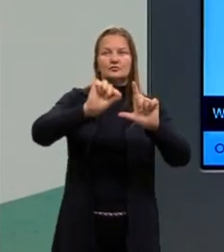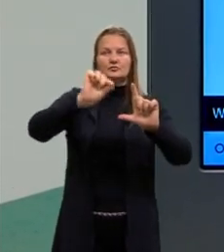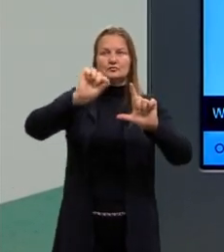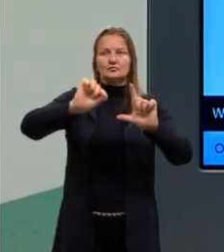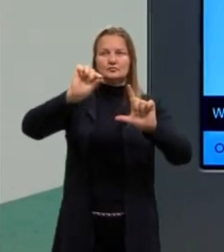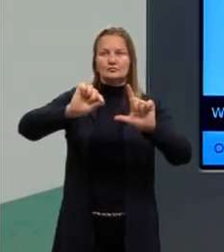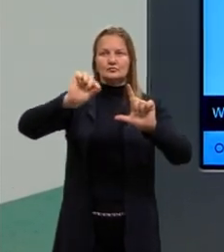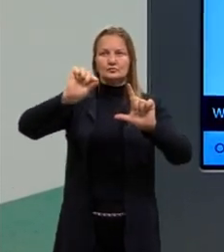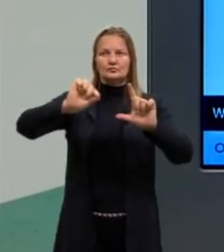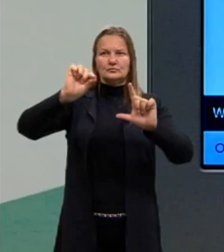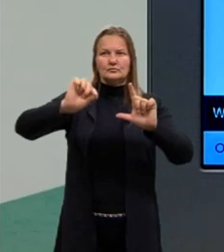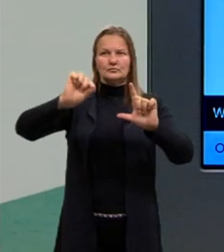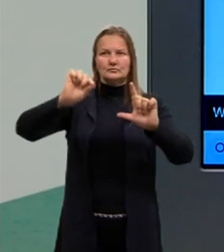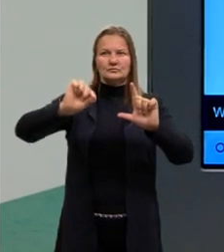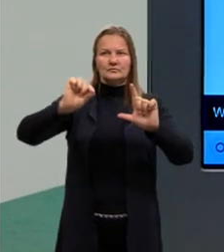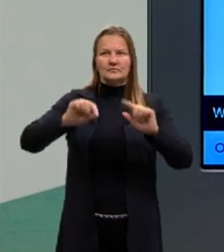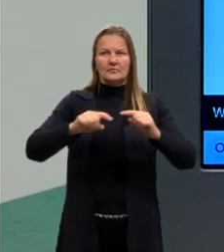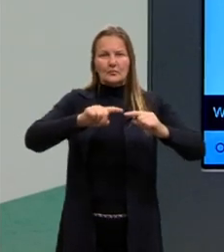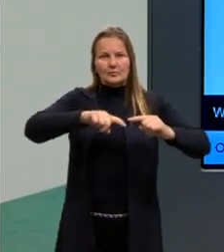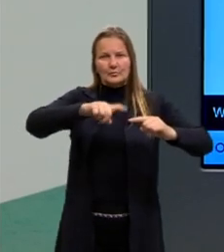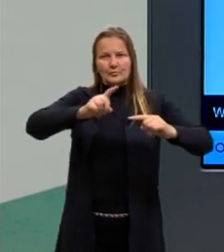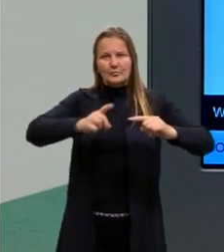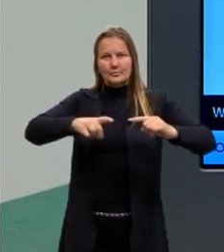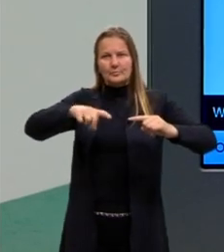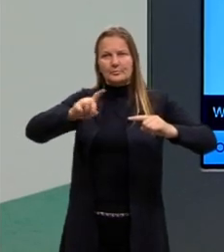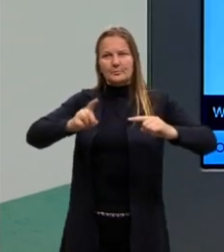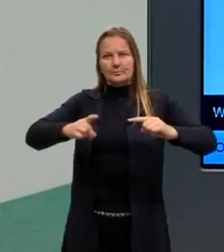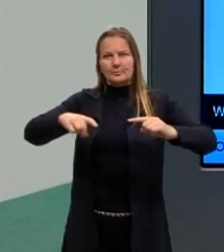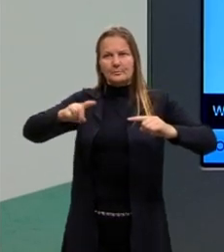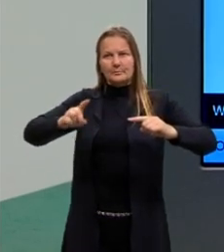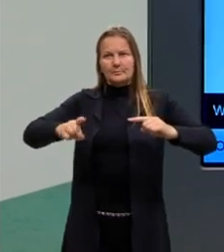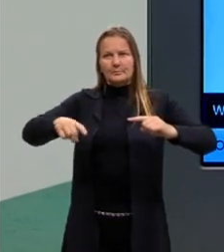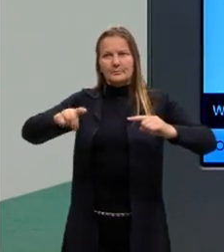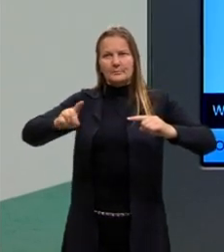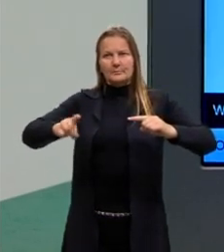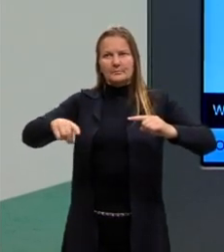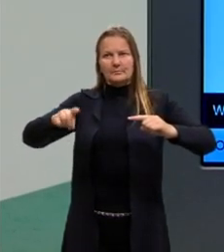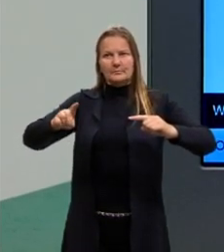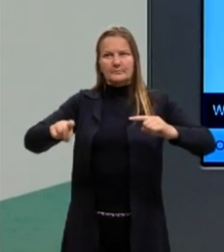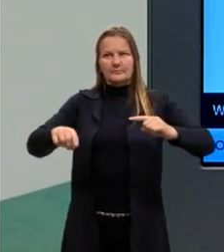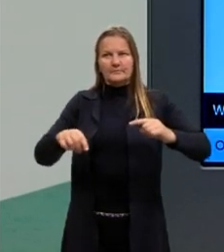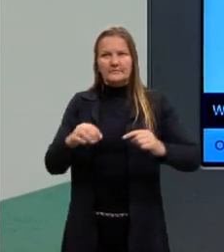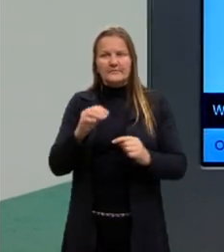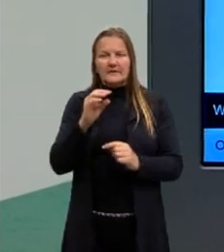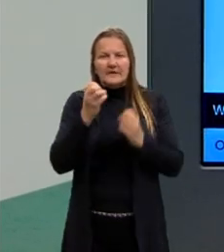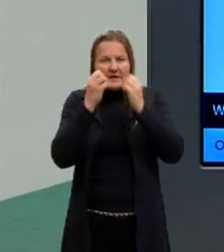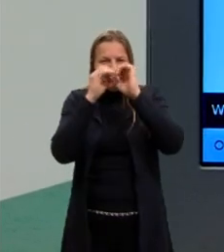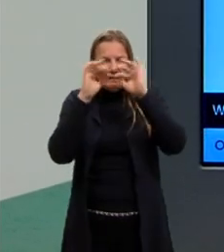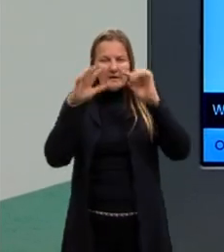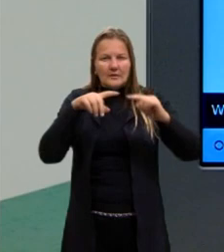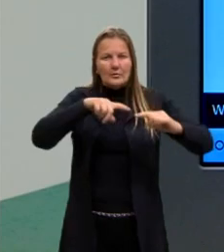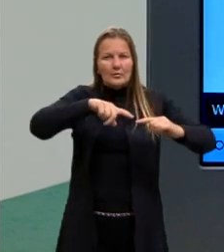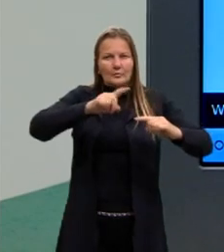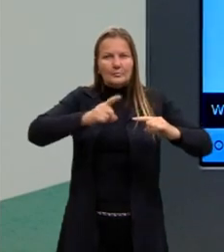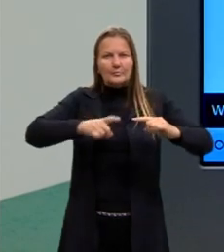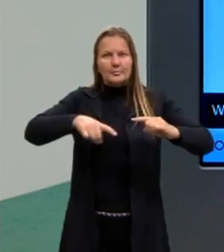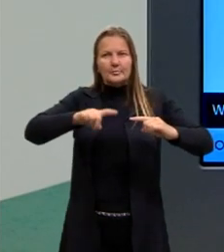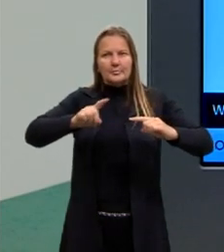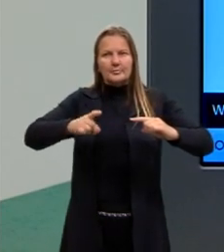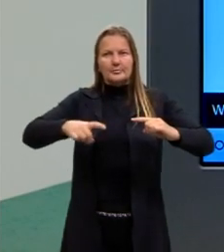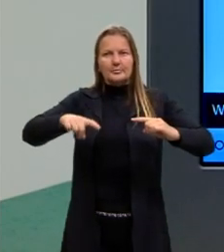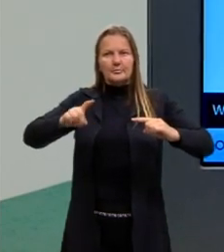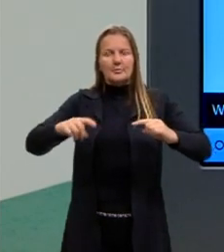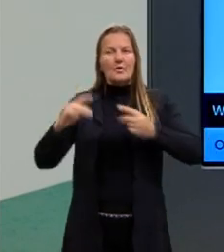olha como é que ele está formando a onda, a representação. Está bem clarinho aqui, ó. Ele está formando a onda daquele jeito